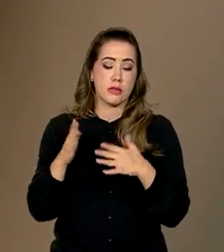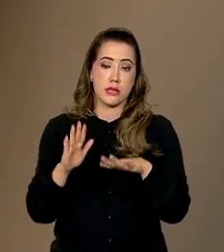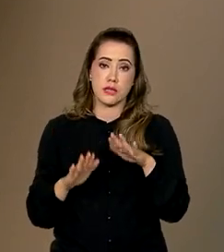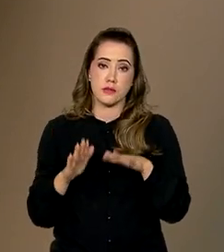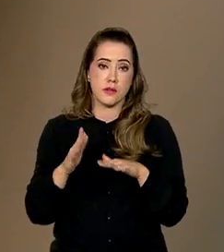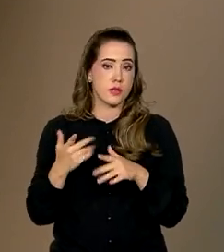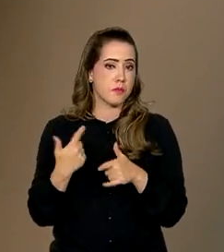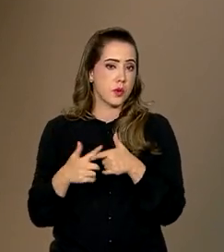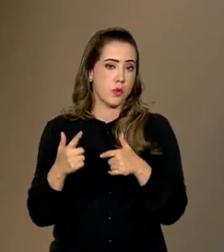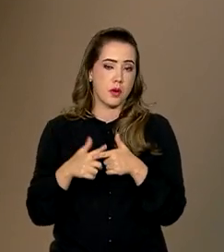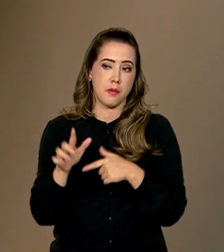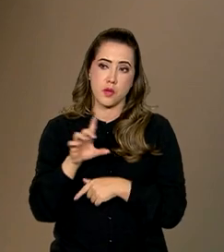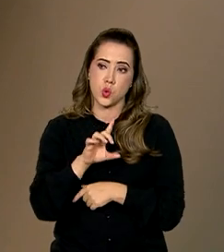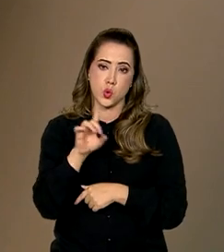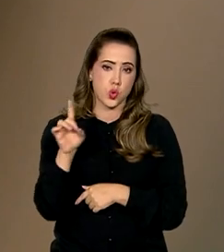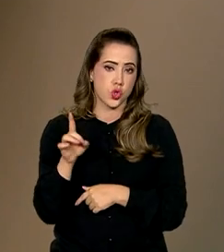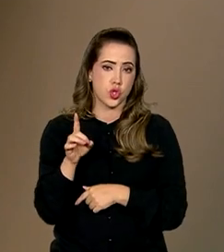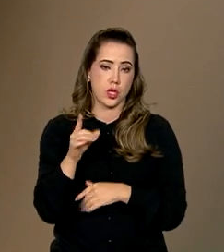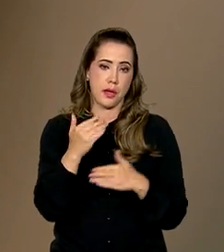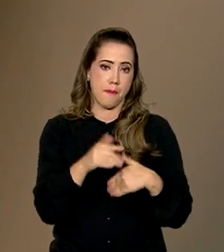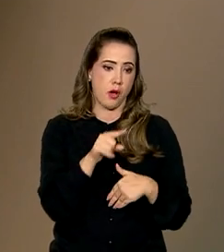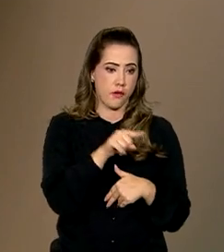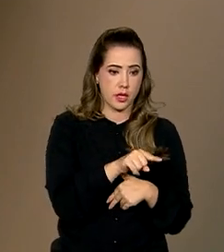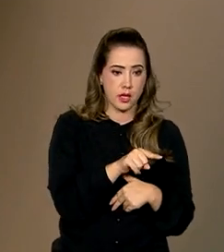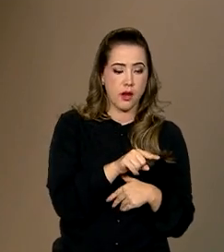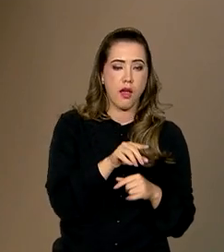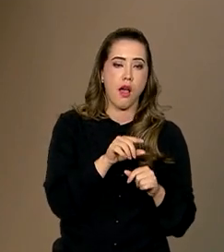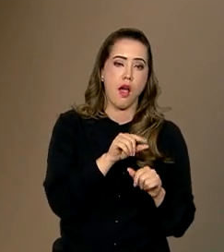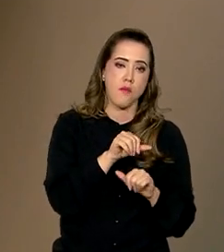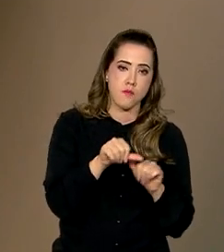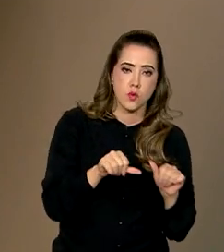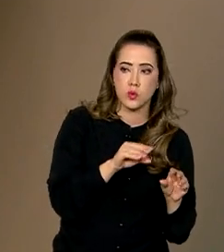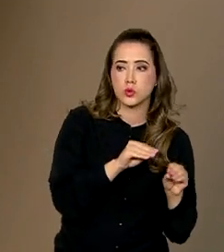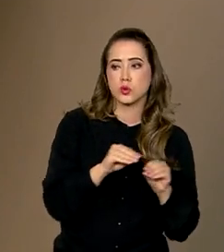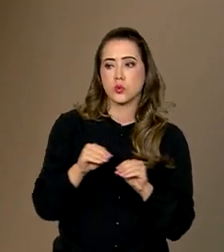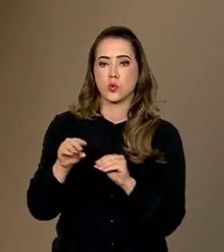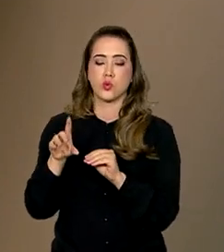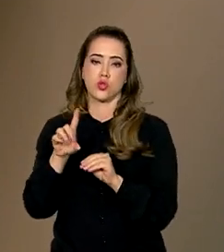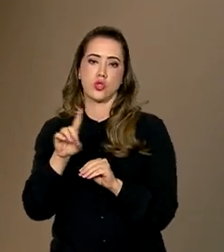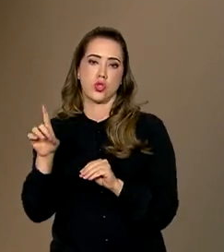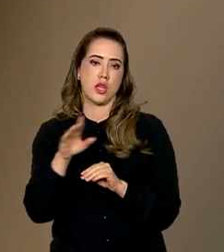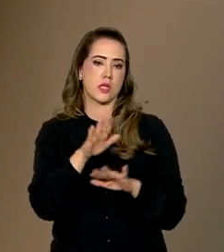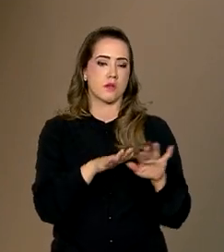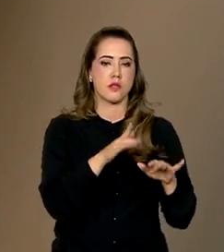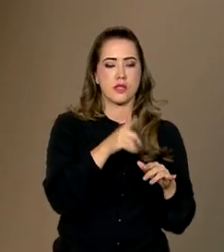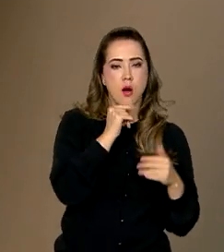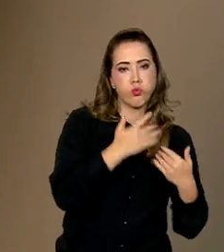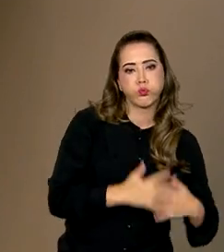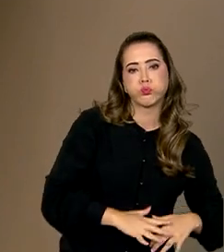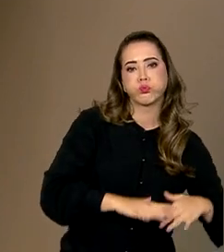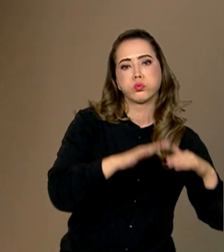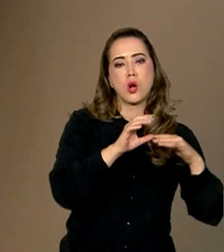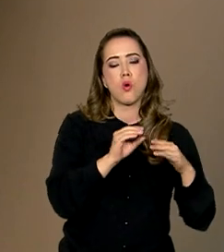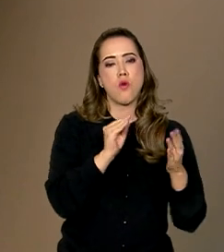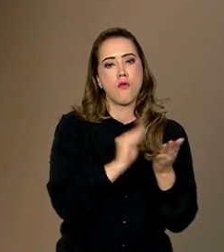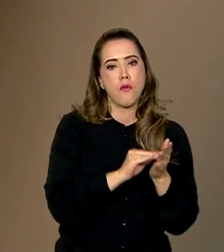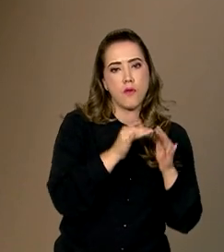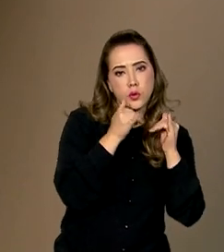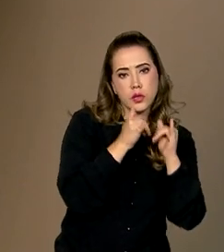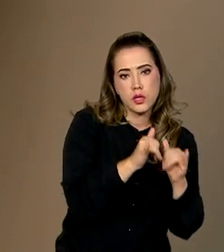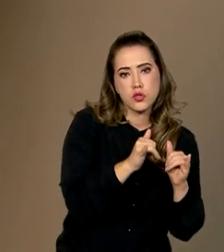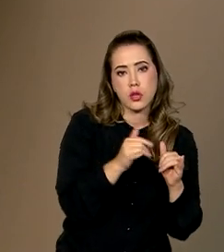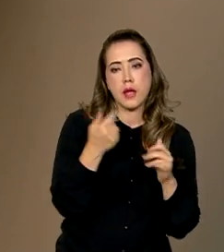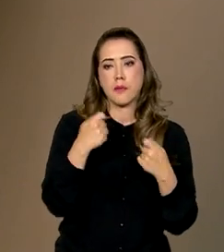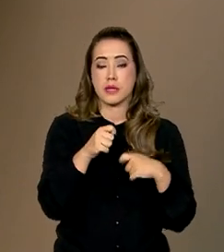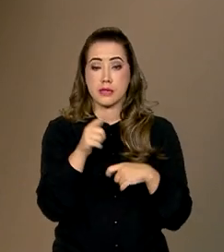têm encontrado algum problema no dia da aplicação. Por exemplo, uma inundação ou falta de luz, algum problema desses leva à reaplicação